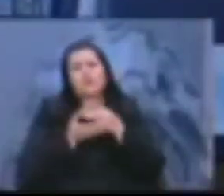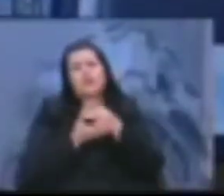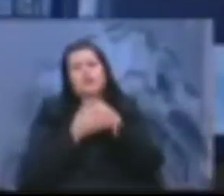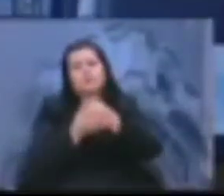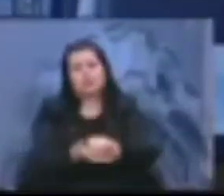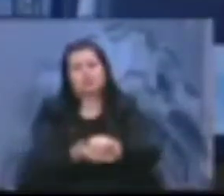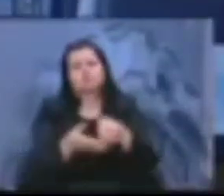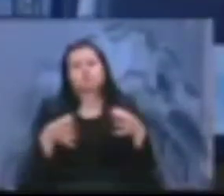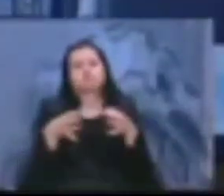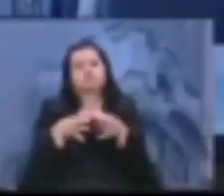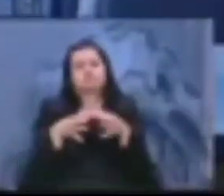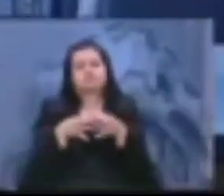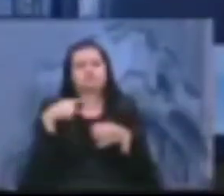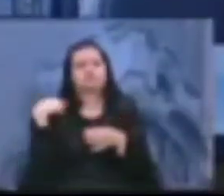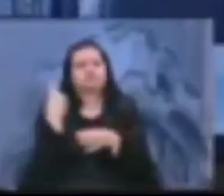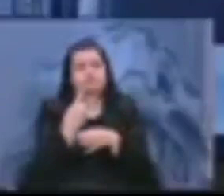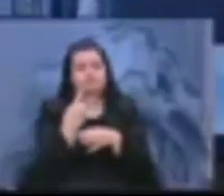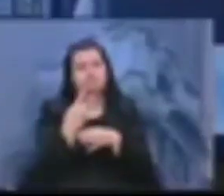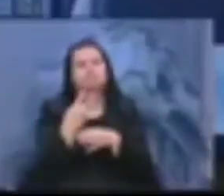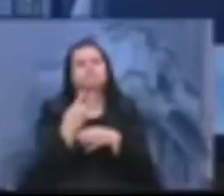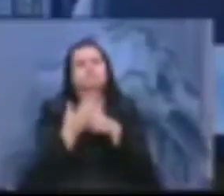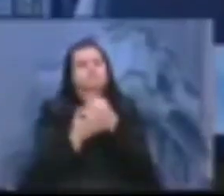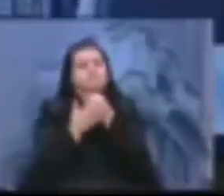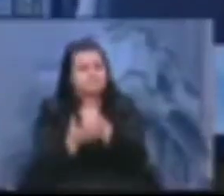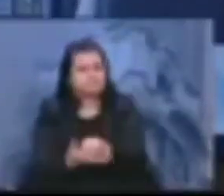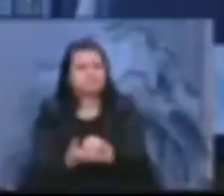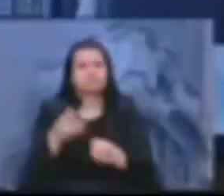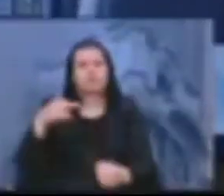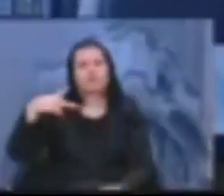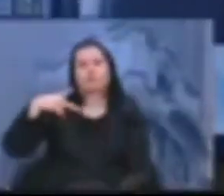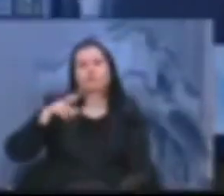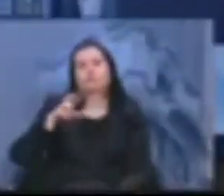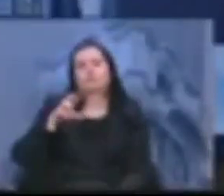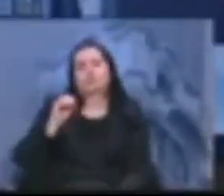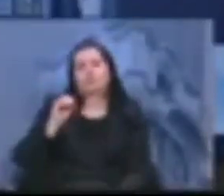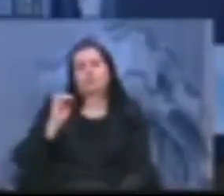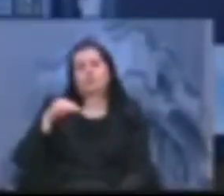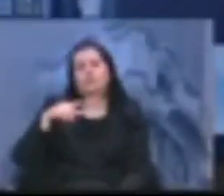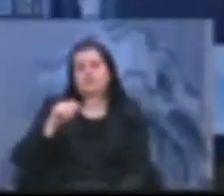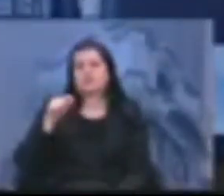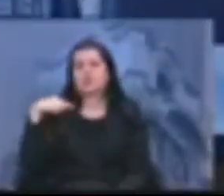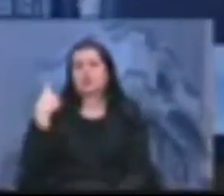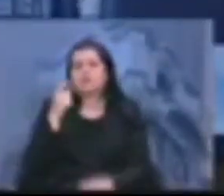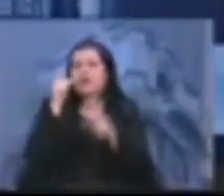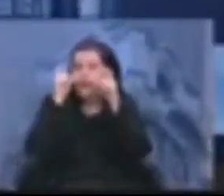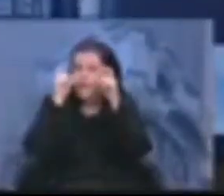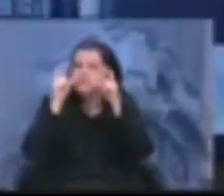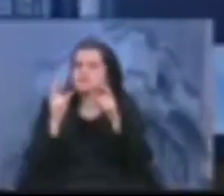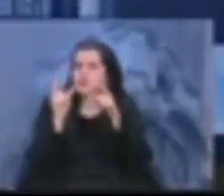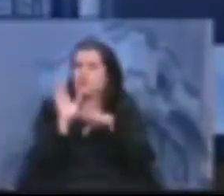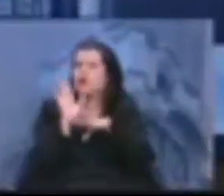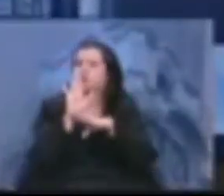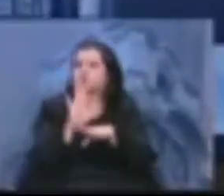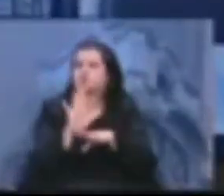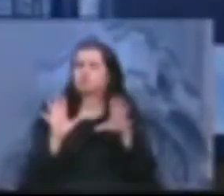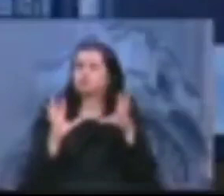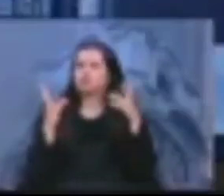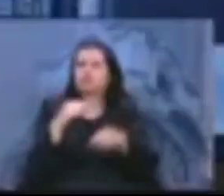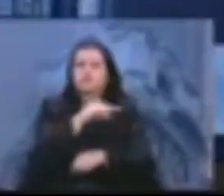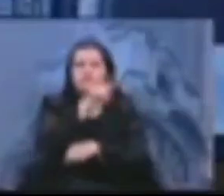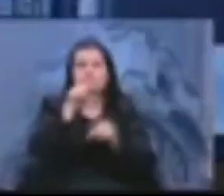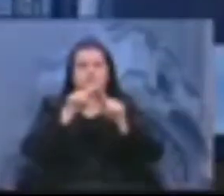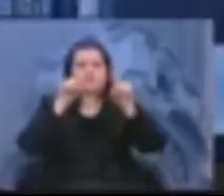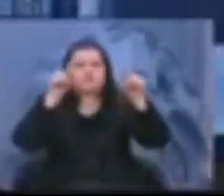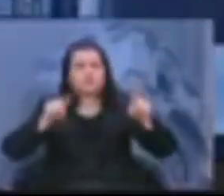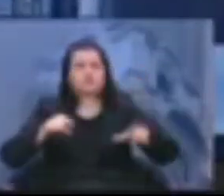parlamentar em defesa da ProSempa também está atenta e solidária a todos os trabalhadores e trabalhadoras dessa